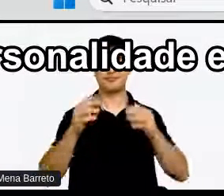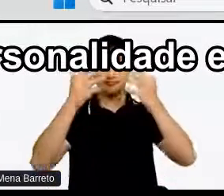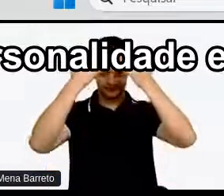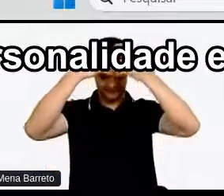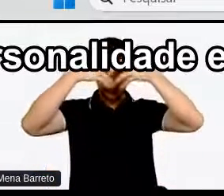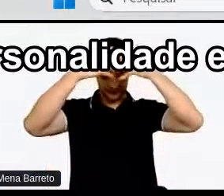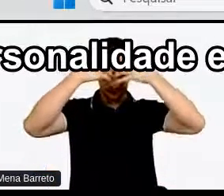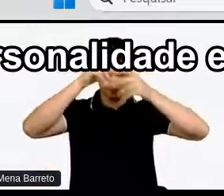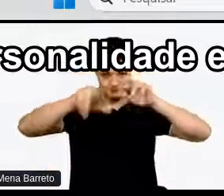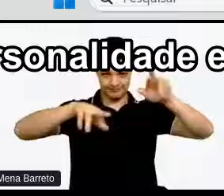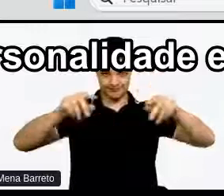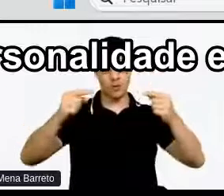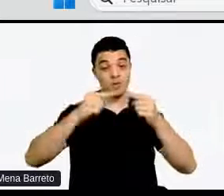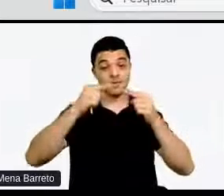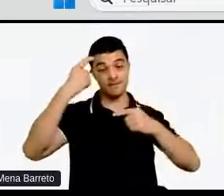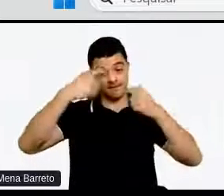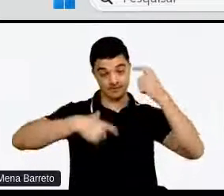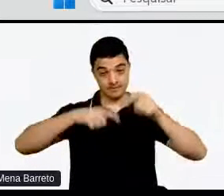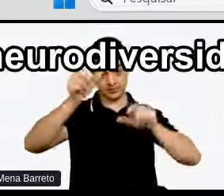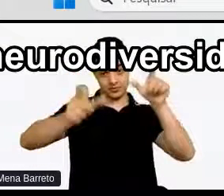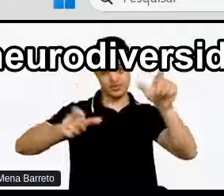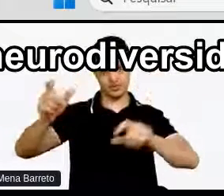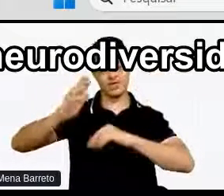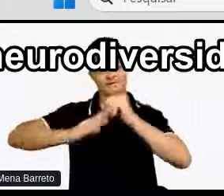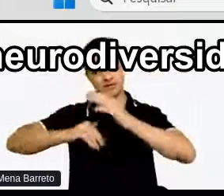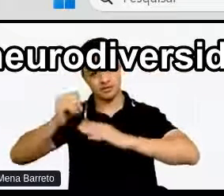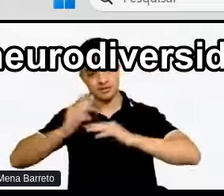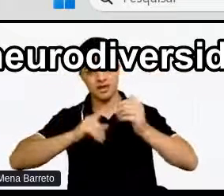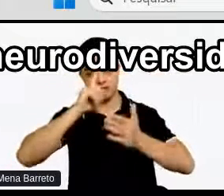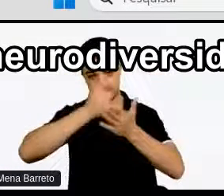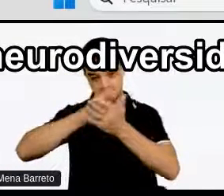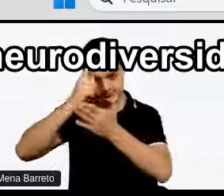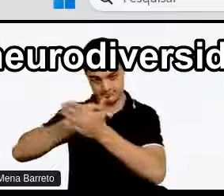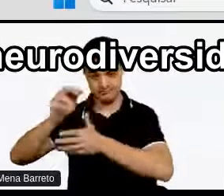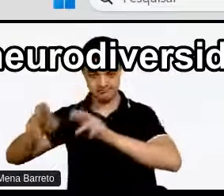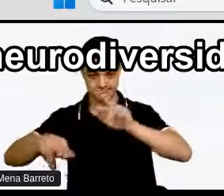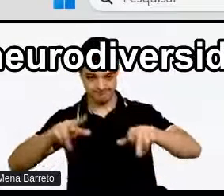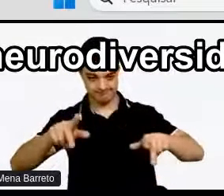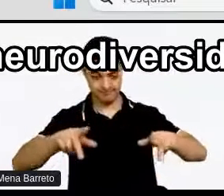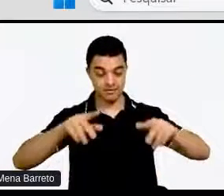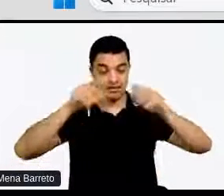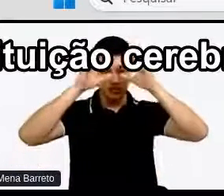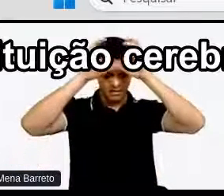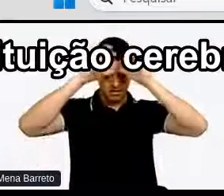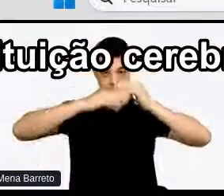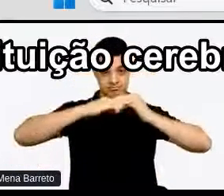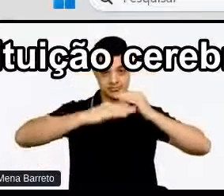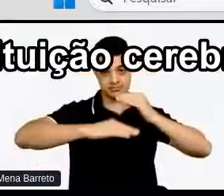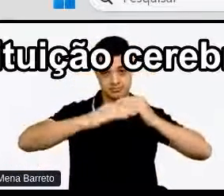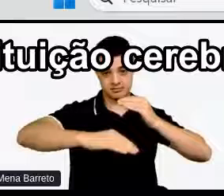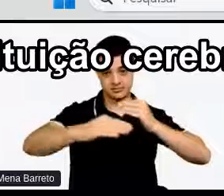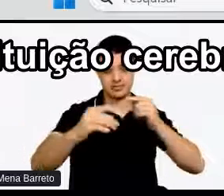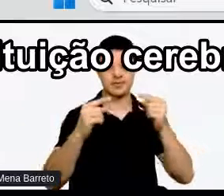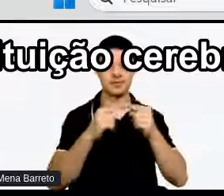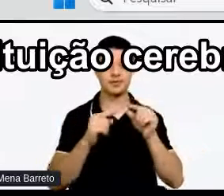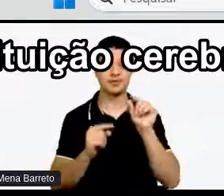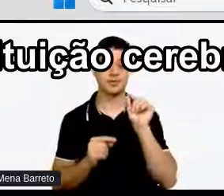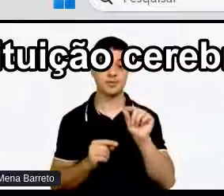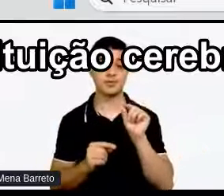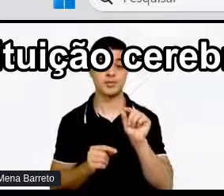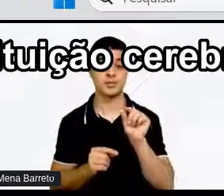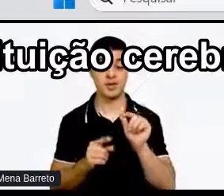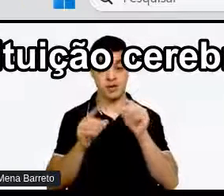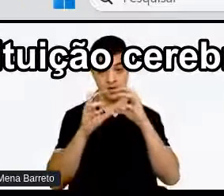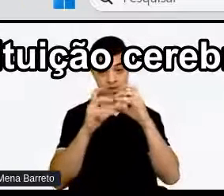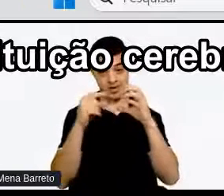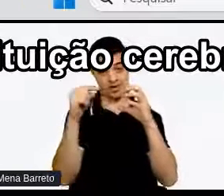personalidade E algumas habilidades A neurodiversidade Ela tem mais a ver Com a constituição cerebral